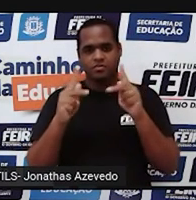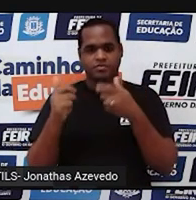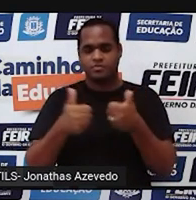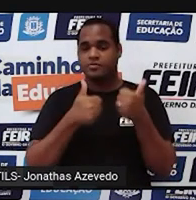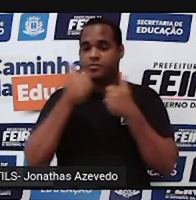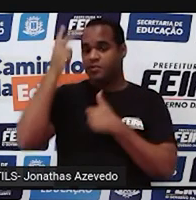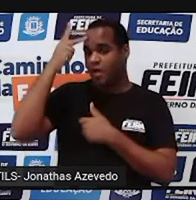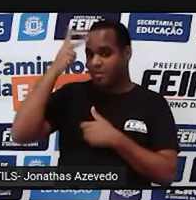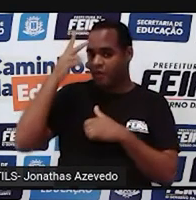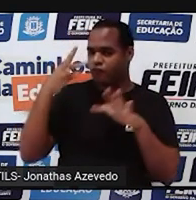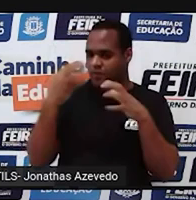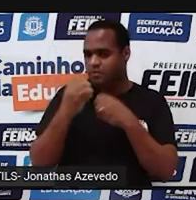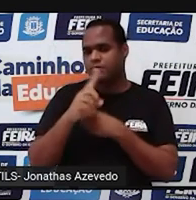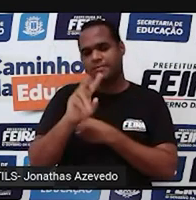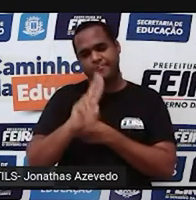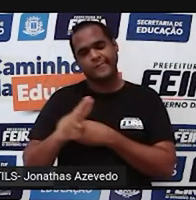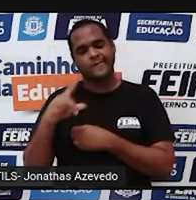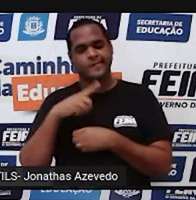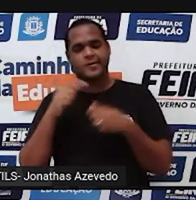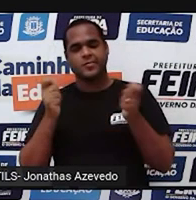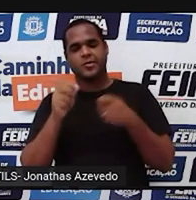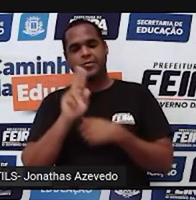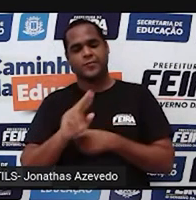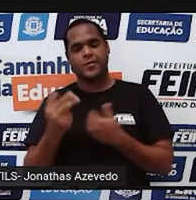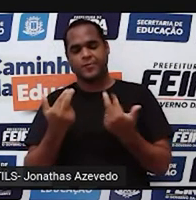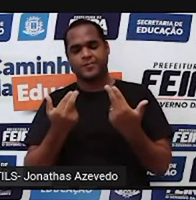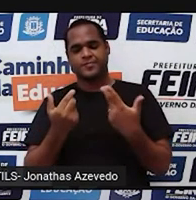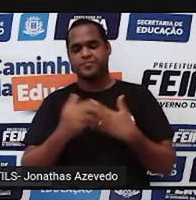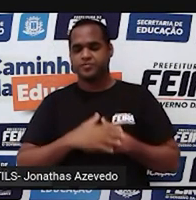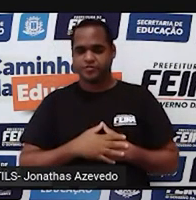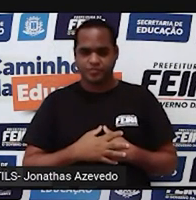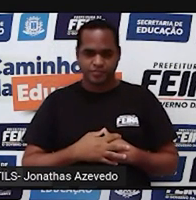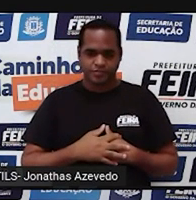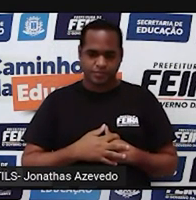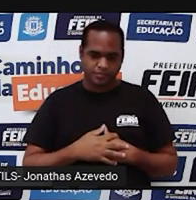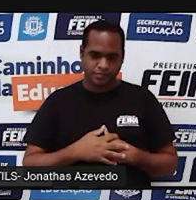natural inteiro funciona da mesma forma. O lance, né?